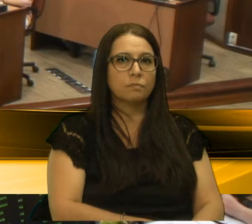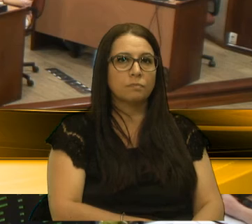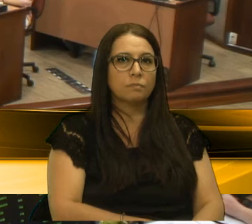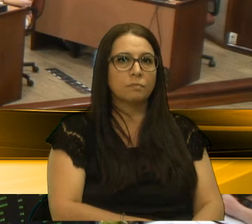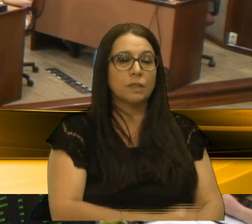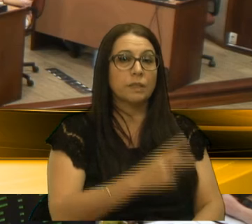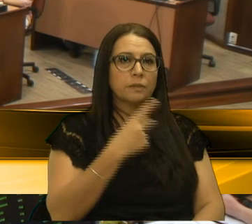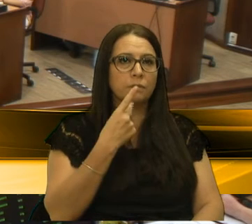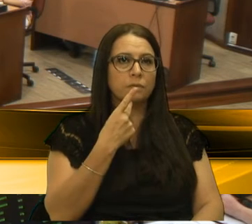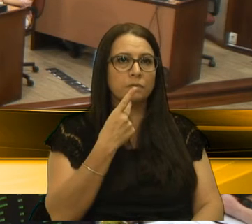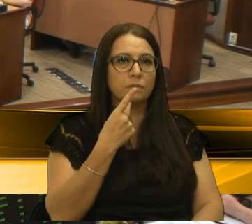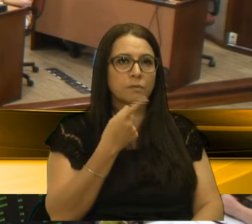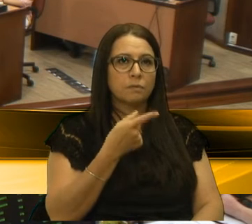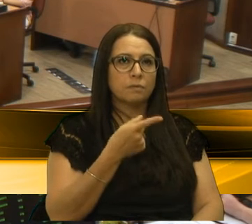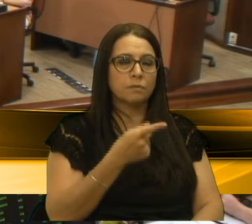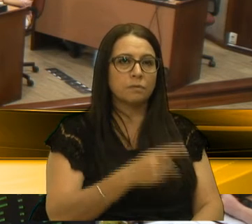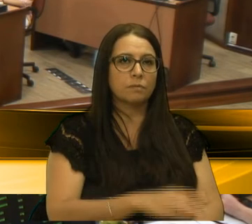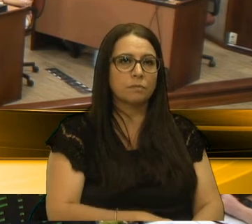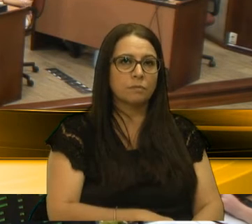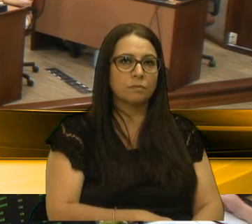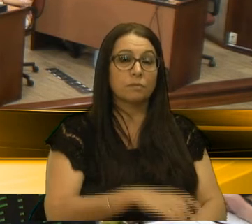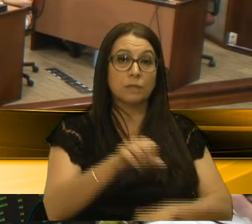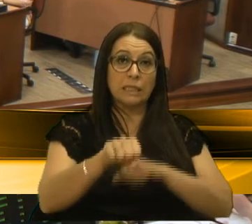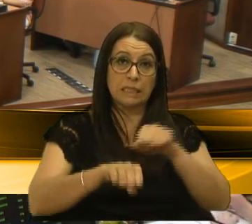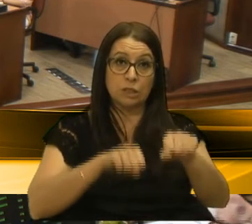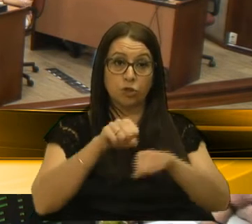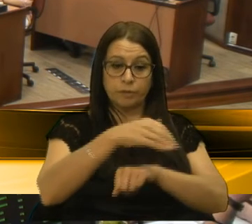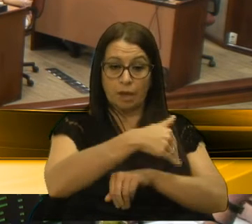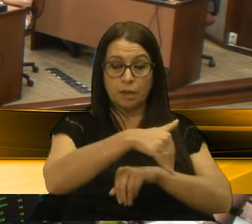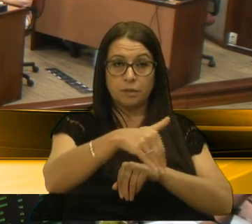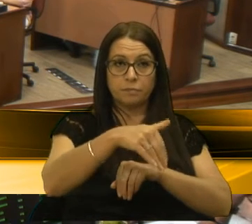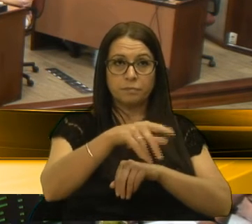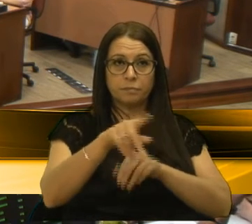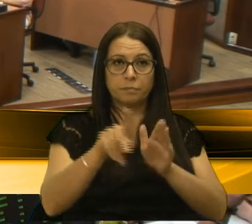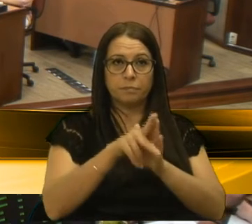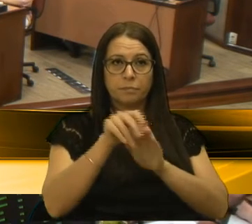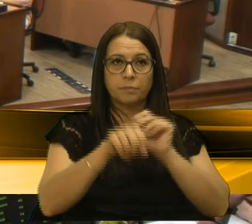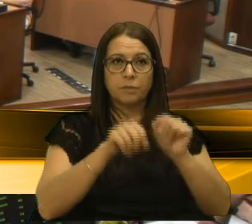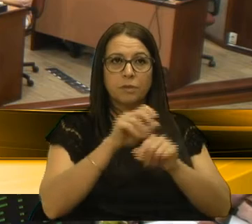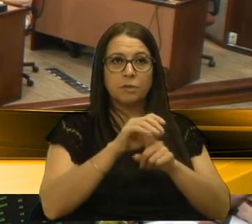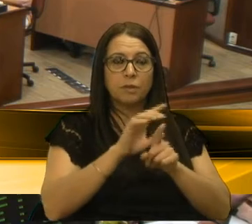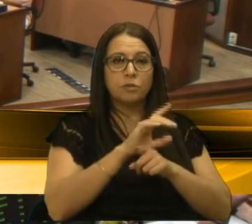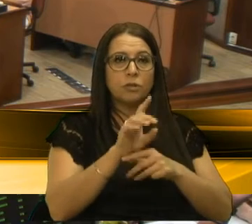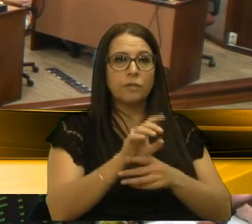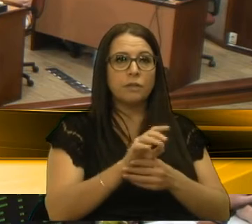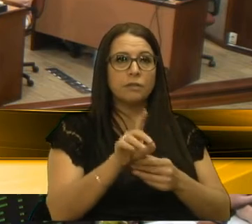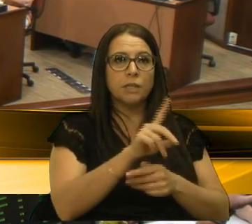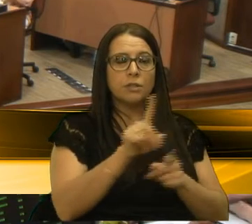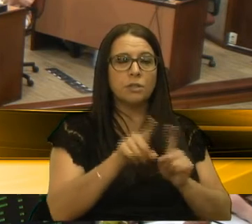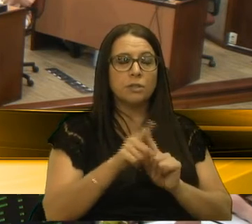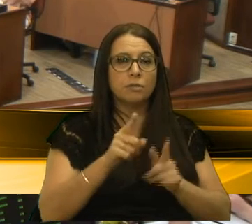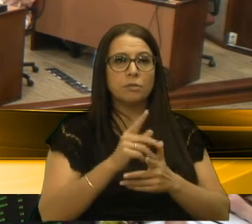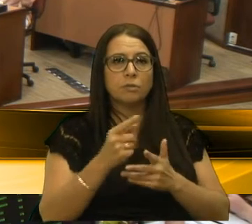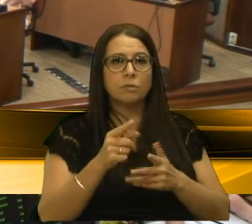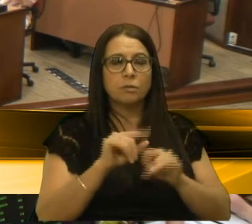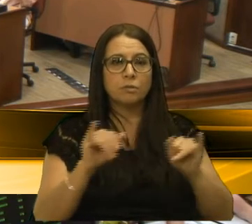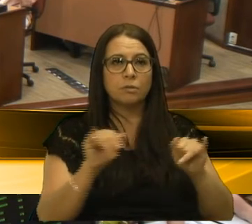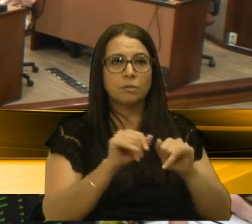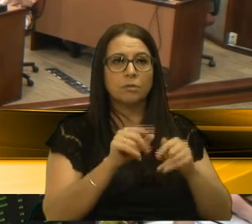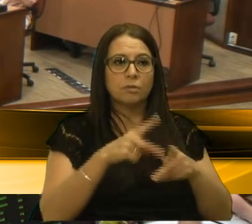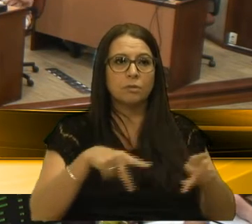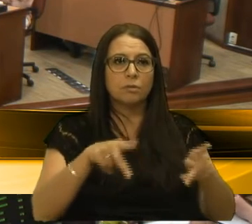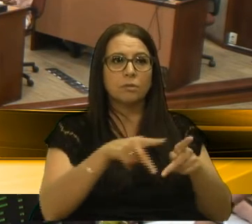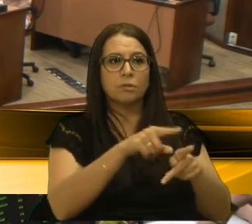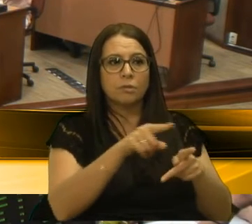A questão das ciclovias, a bicicleta, nós precisamos de uma campanha muito forte para que a população